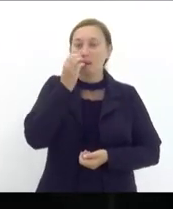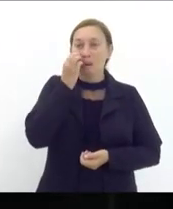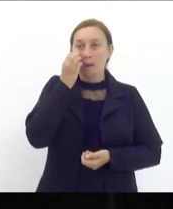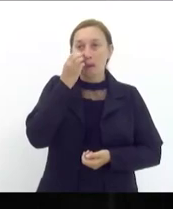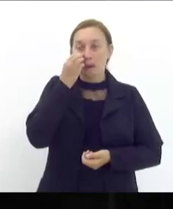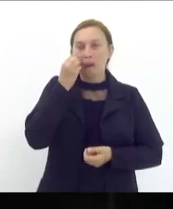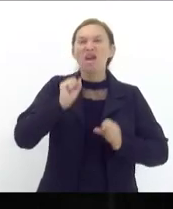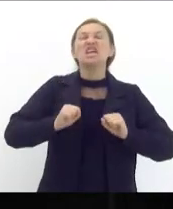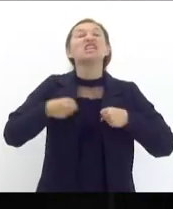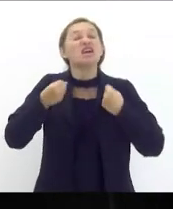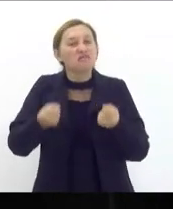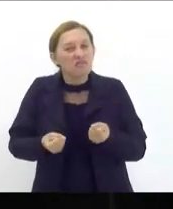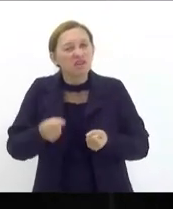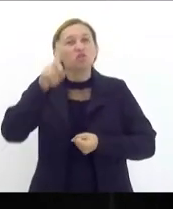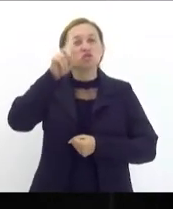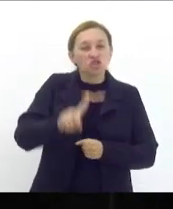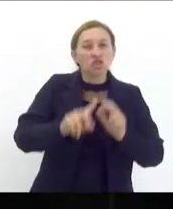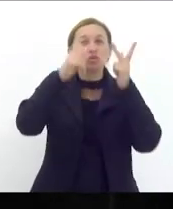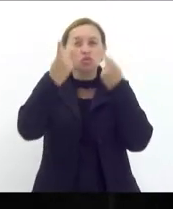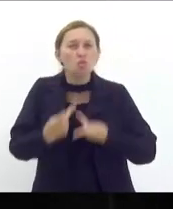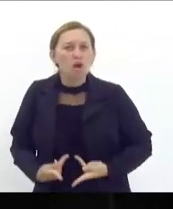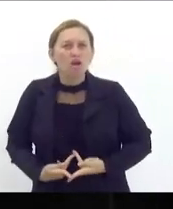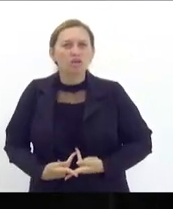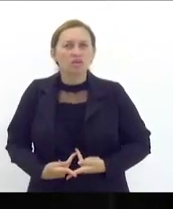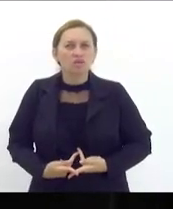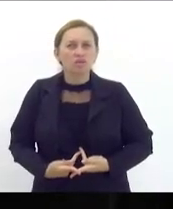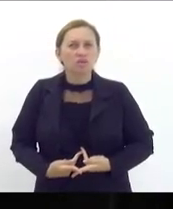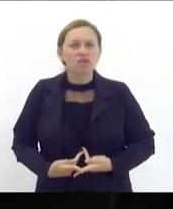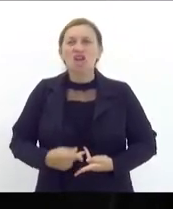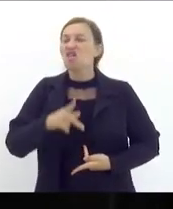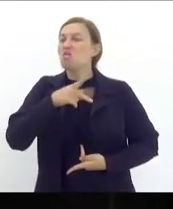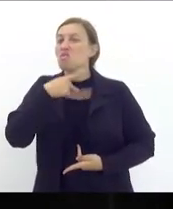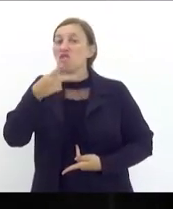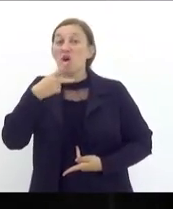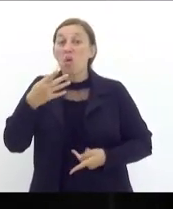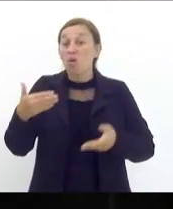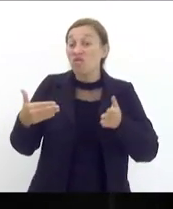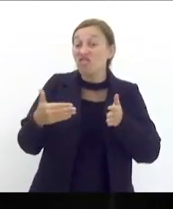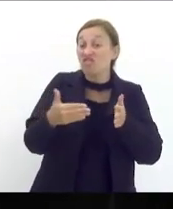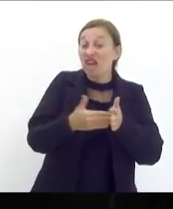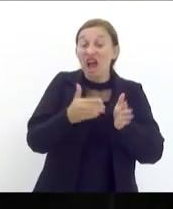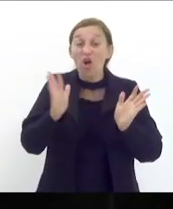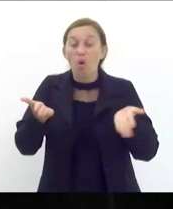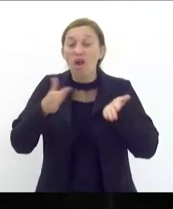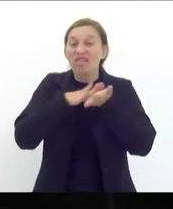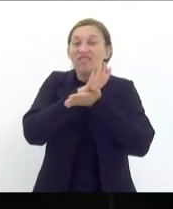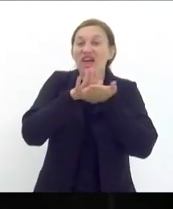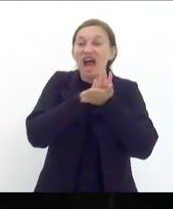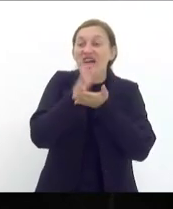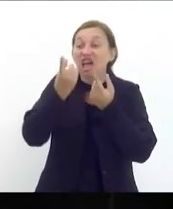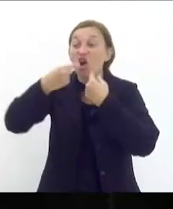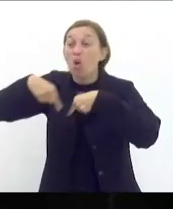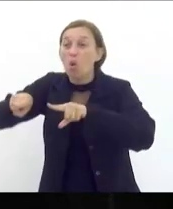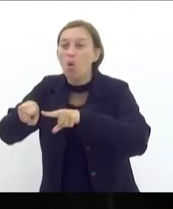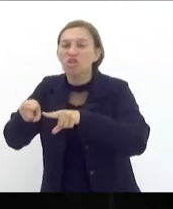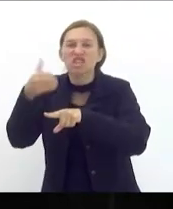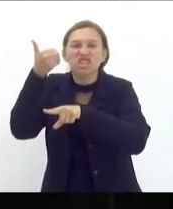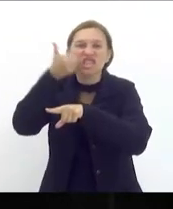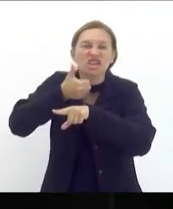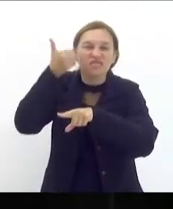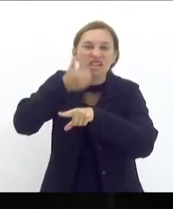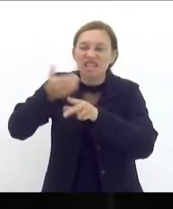os defensores dos direitos humanos que ainda não se manifestaram contra esta infame